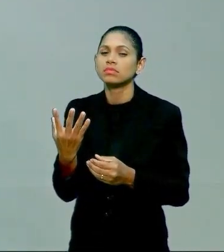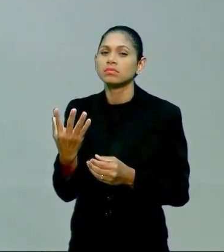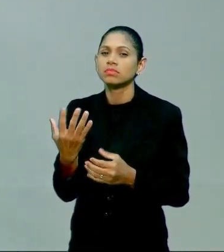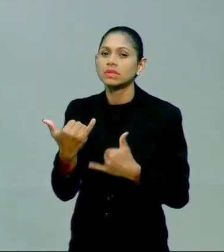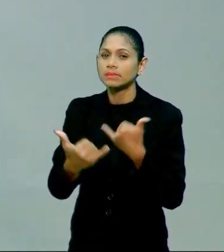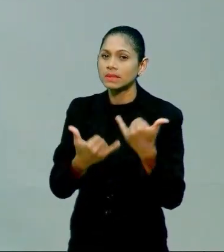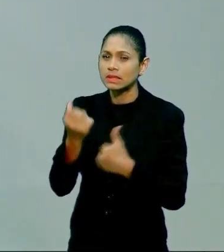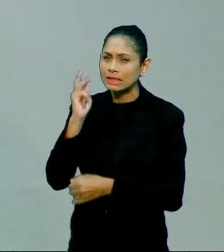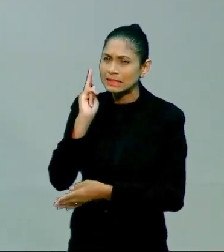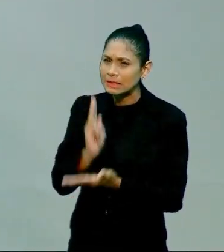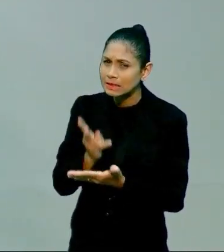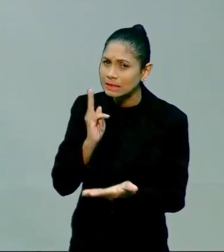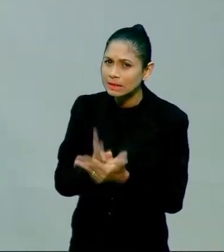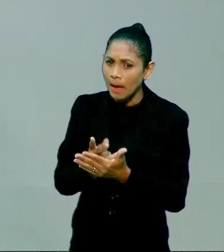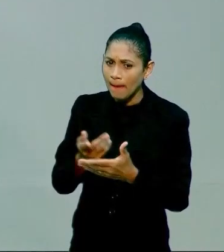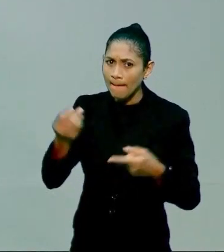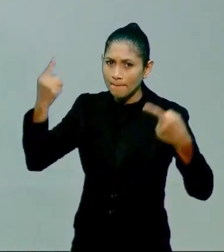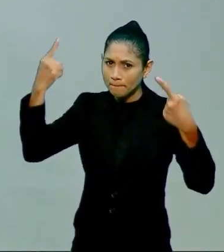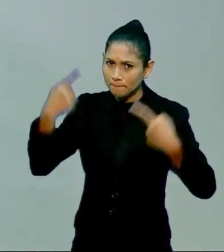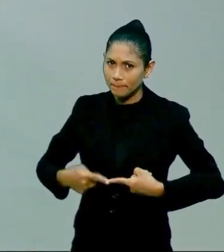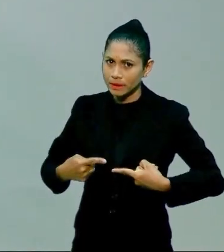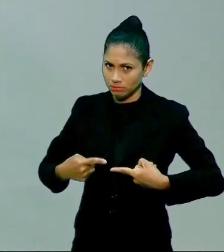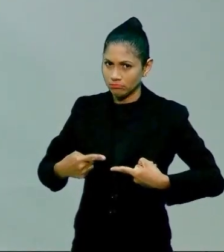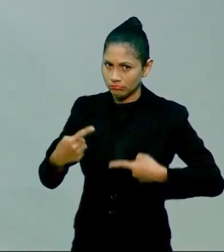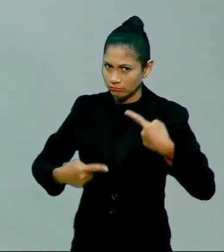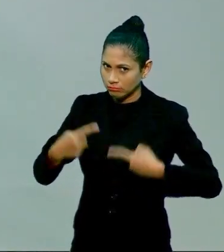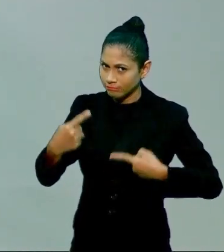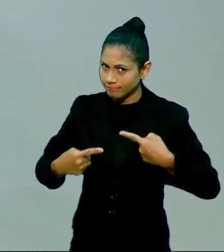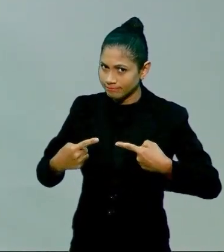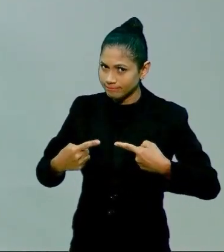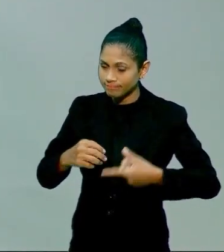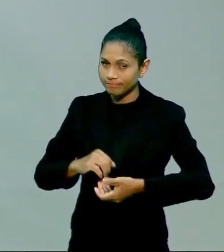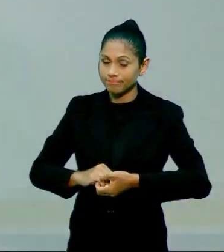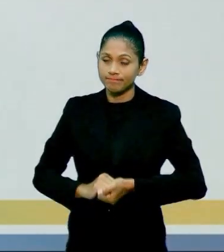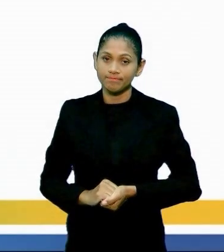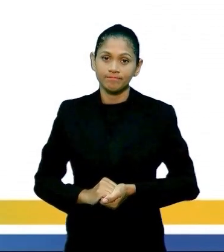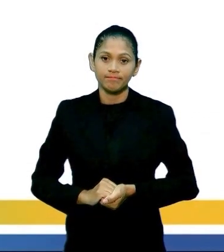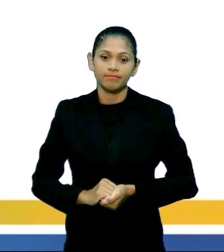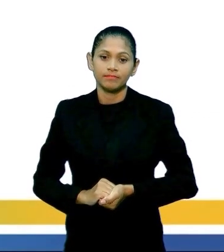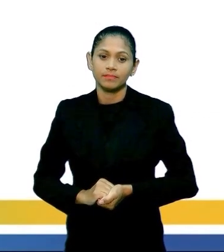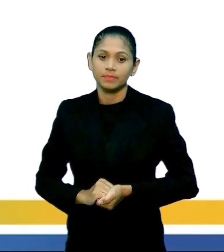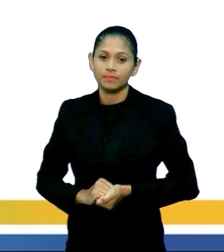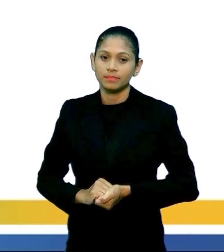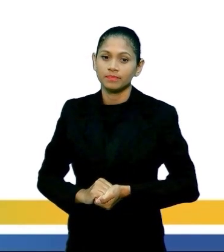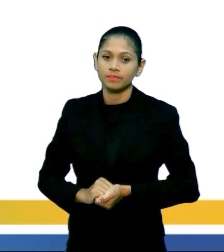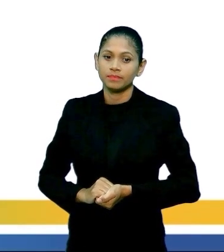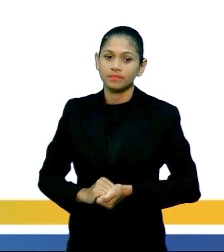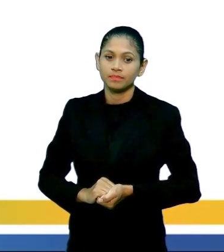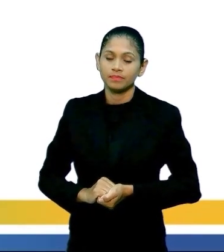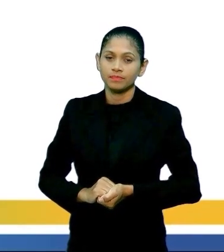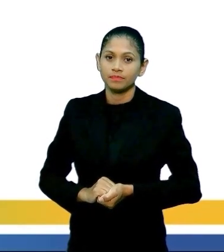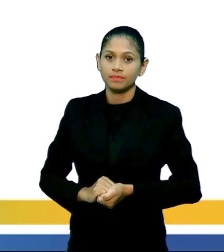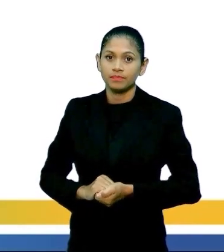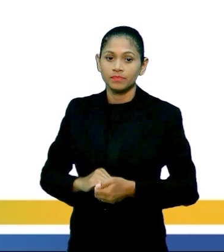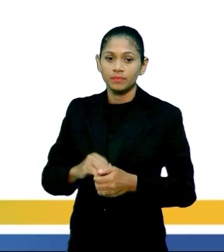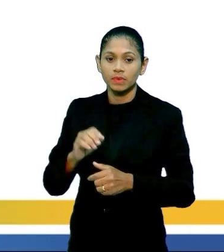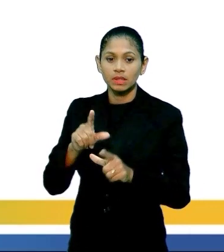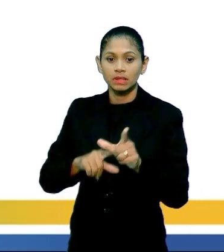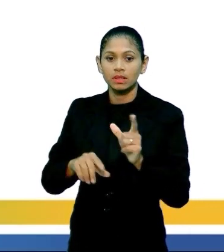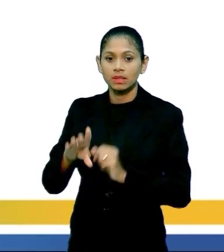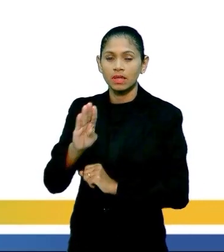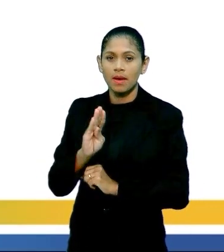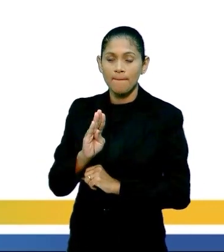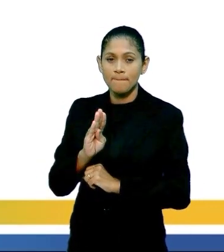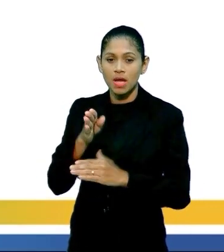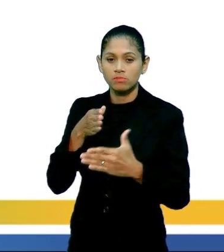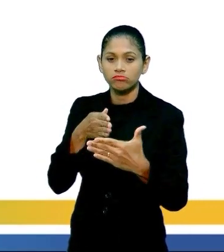será? pensa e aí Dash sim ou não? vamos lá delimitação de regras que